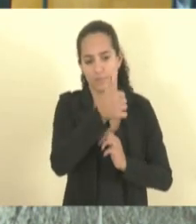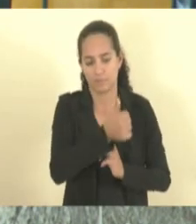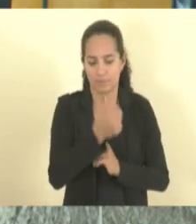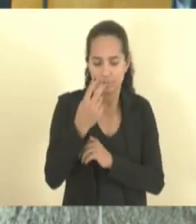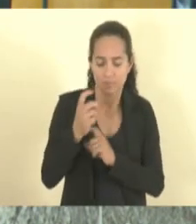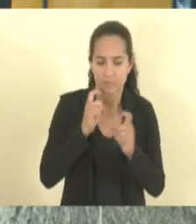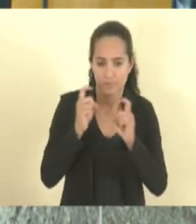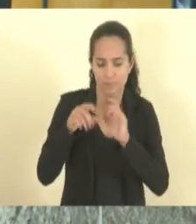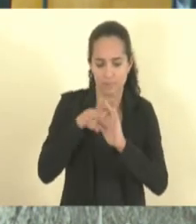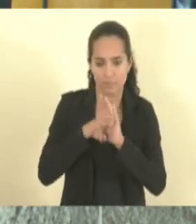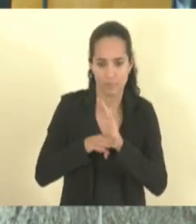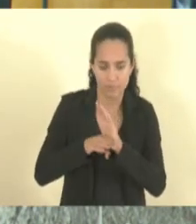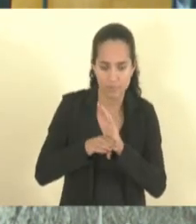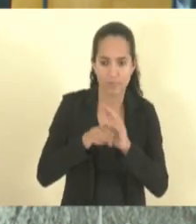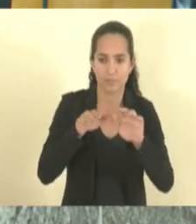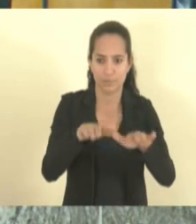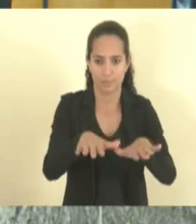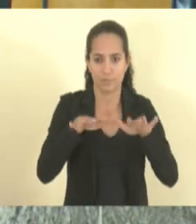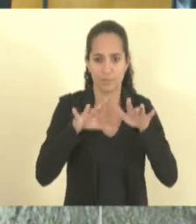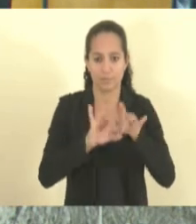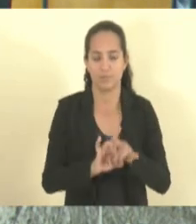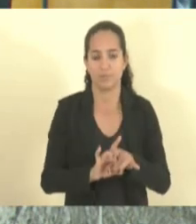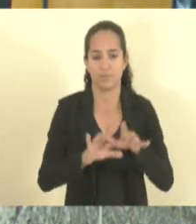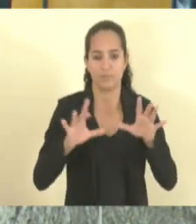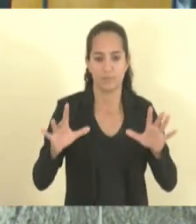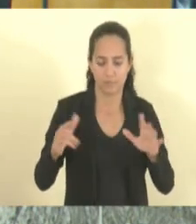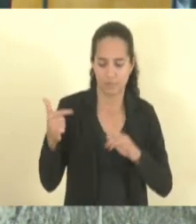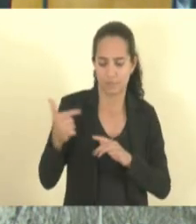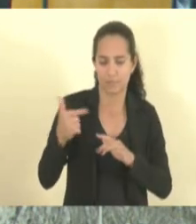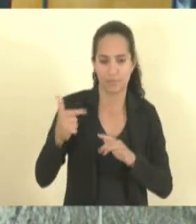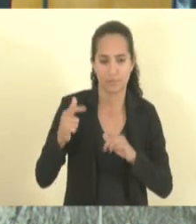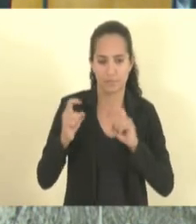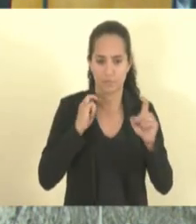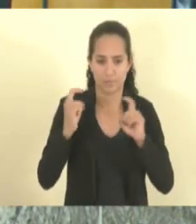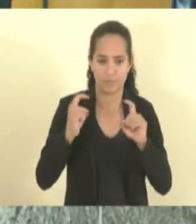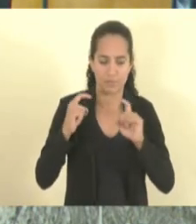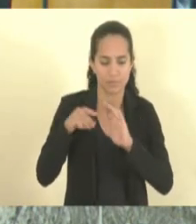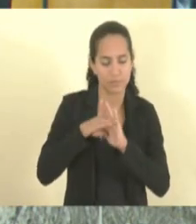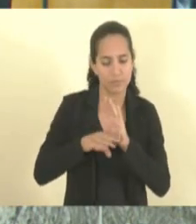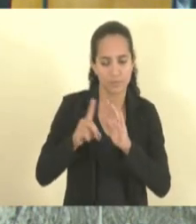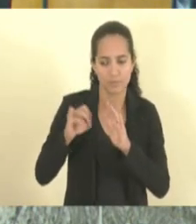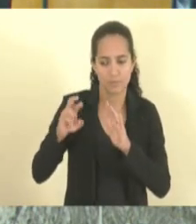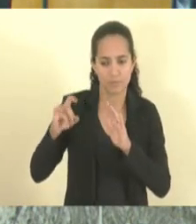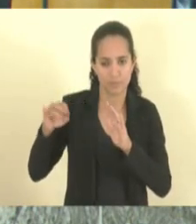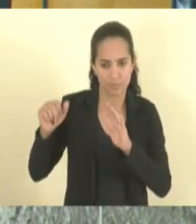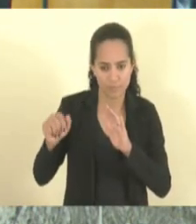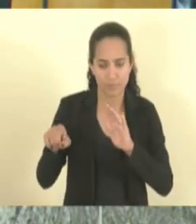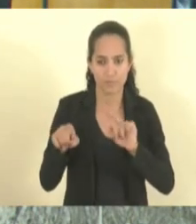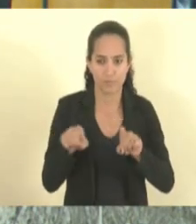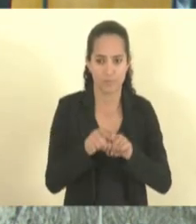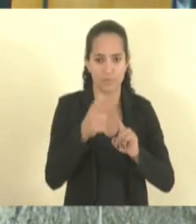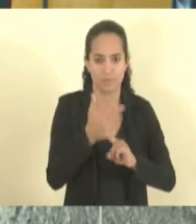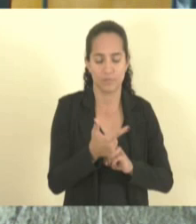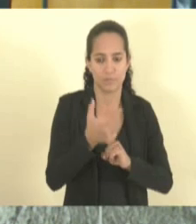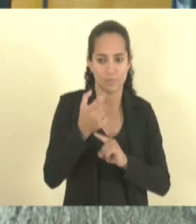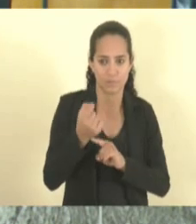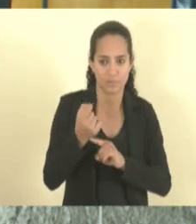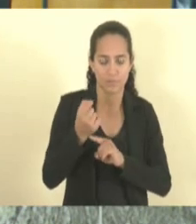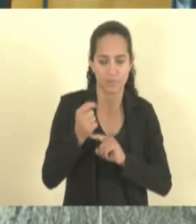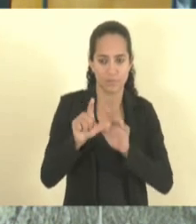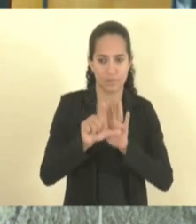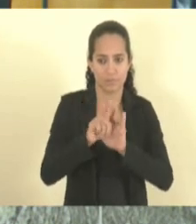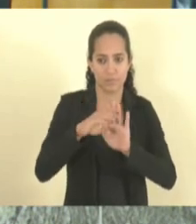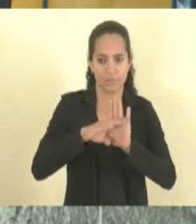Reunião Ordinária, audiência pública da 2ª Sessão Legislativa Ordinária da 20ª Legislatura,